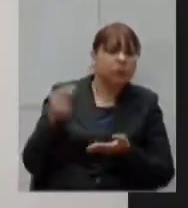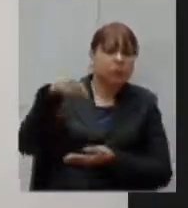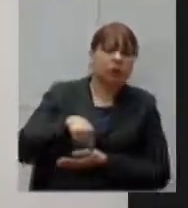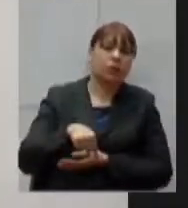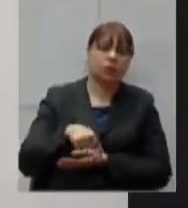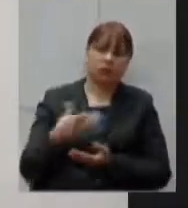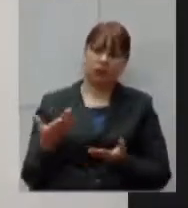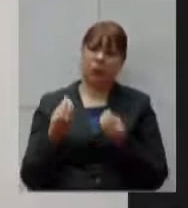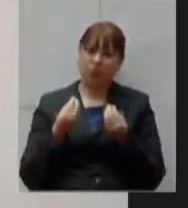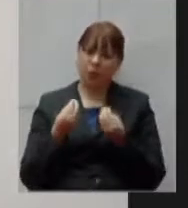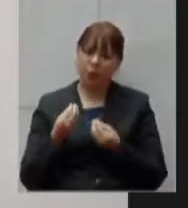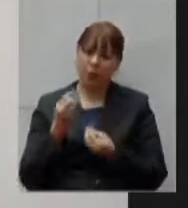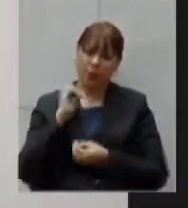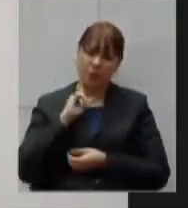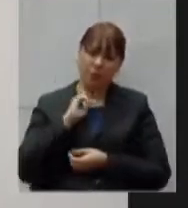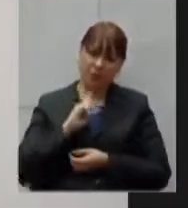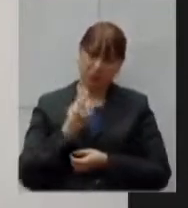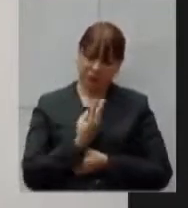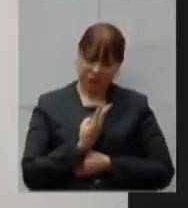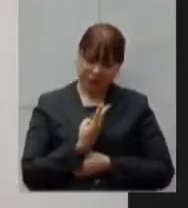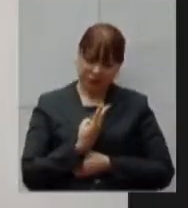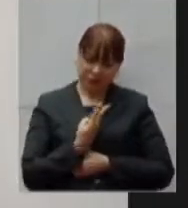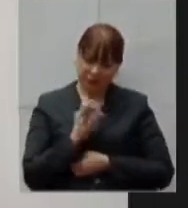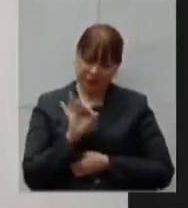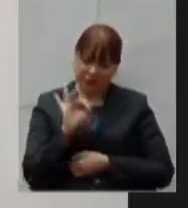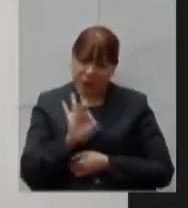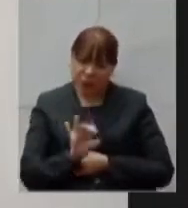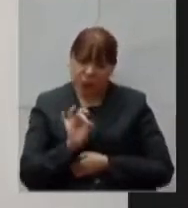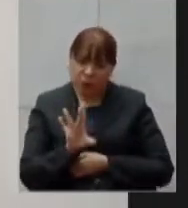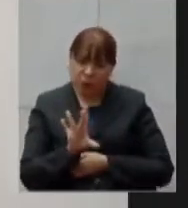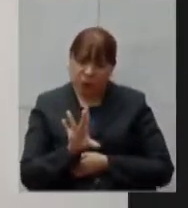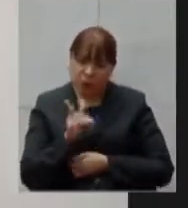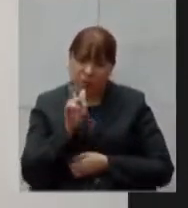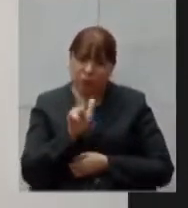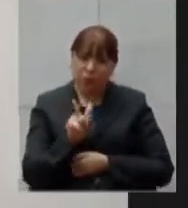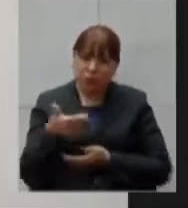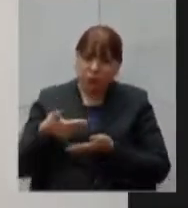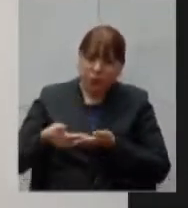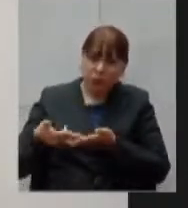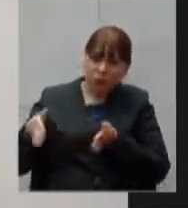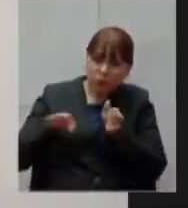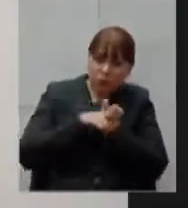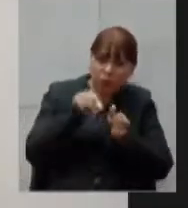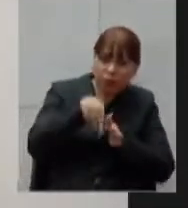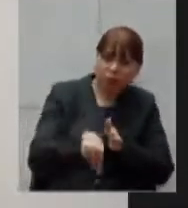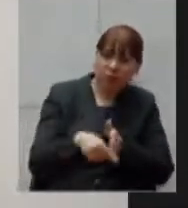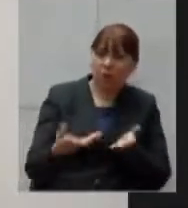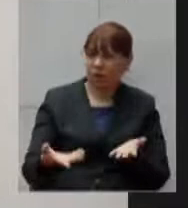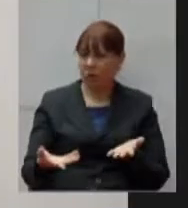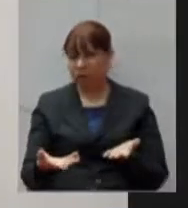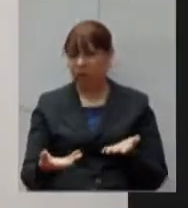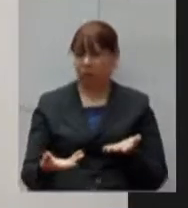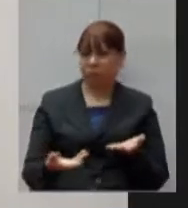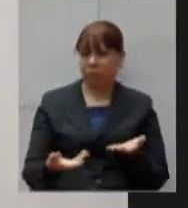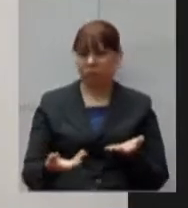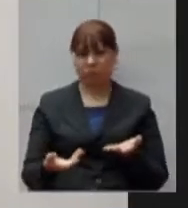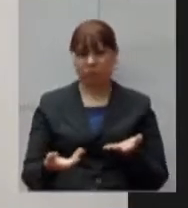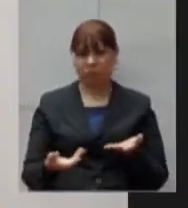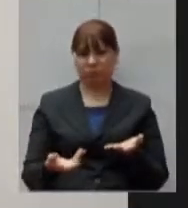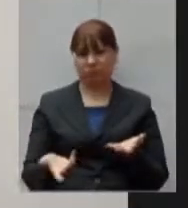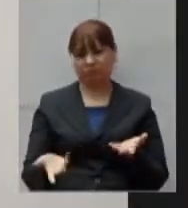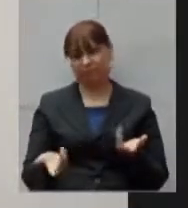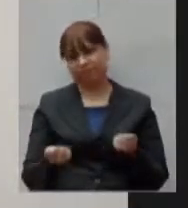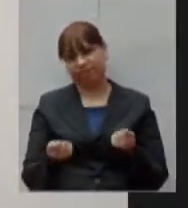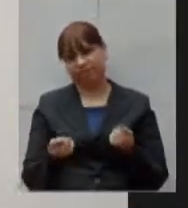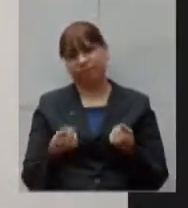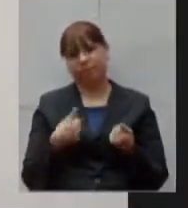estado como Minas Gerais receber somente 30% de habilitação de leitos eu queria um pouco uma informação